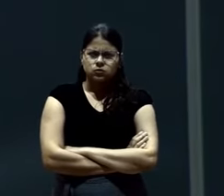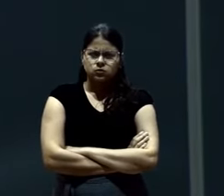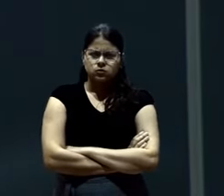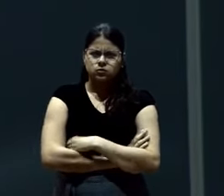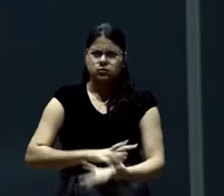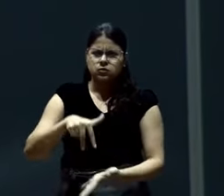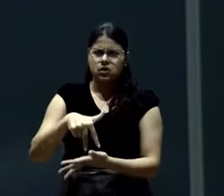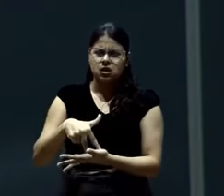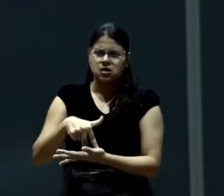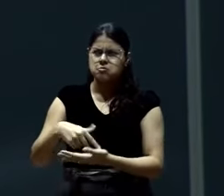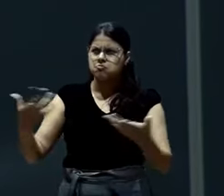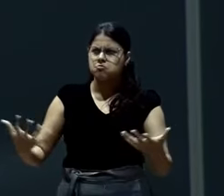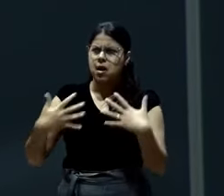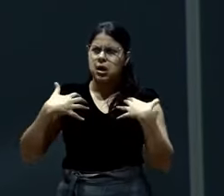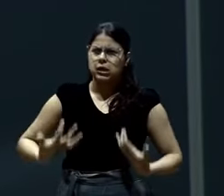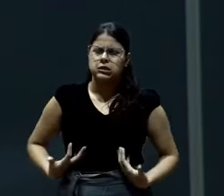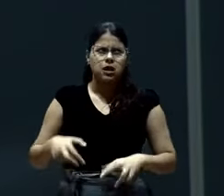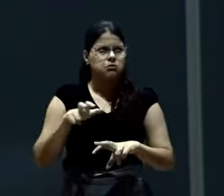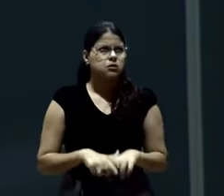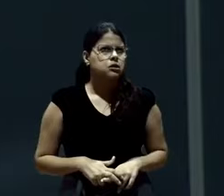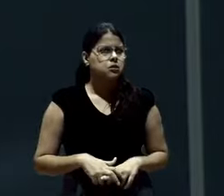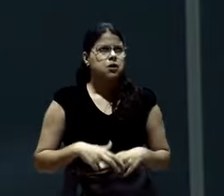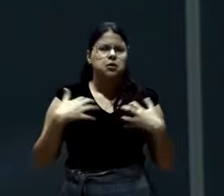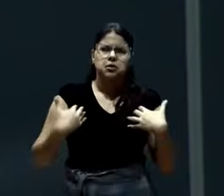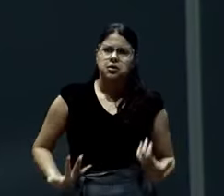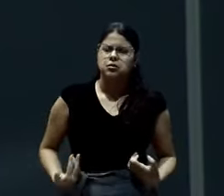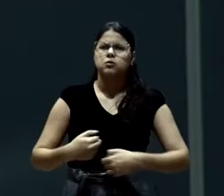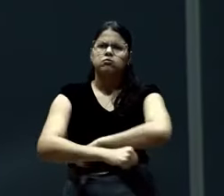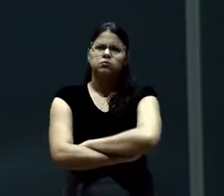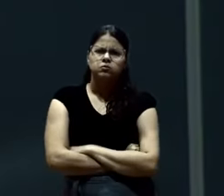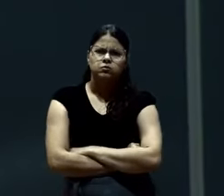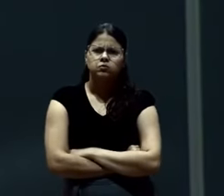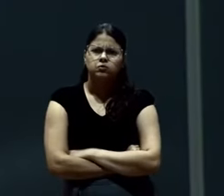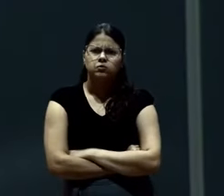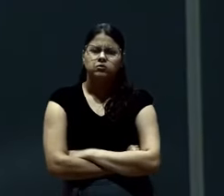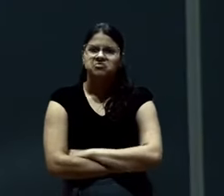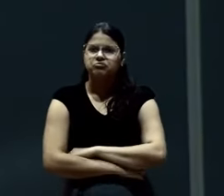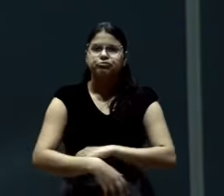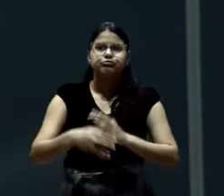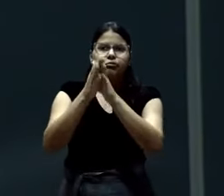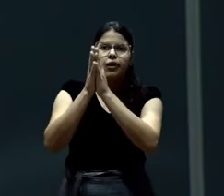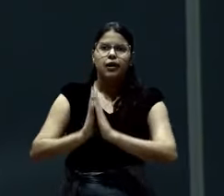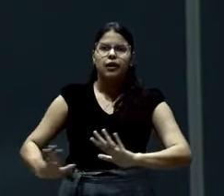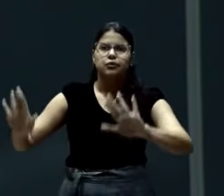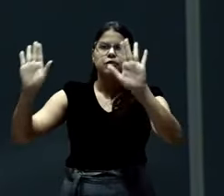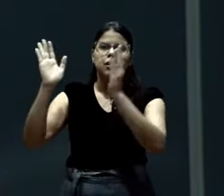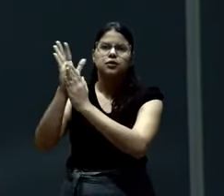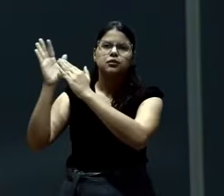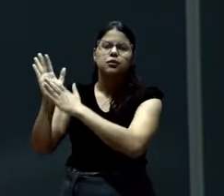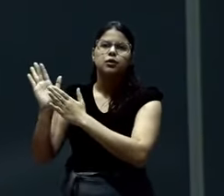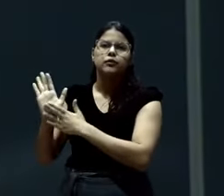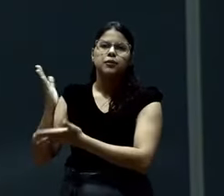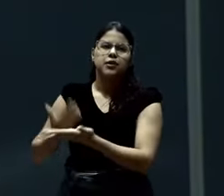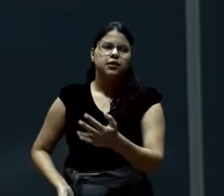de pé, está de pé. Se é porque está sentado, é porque está sentado. E quando você vê, você perdeu o momento da adoração. E se incomoda